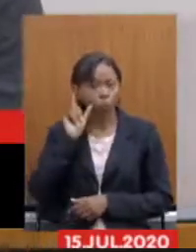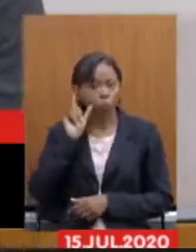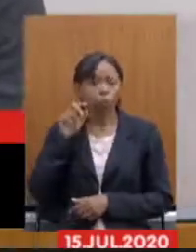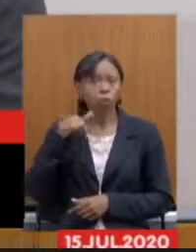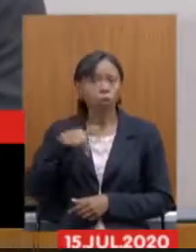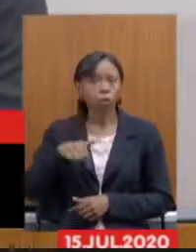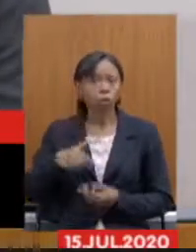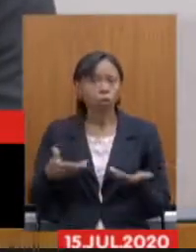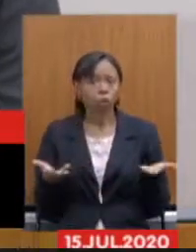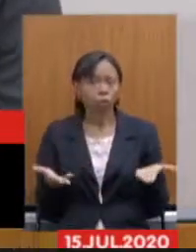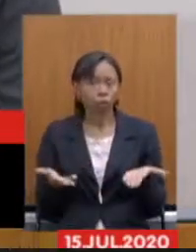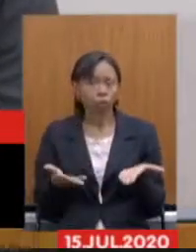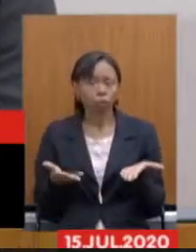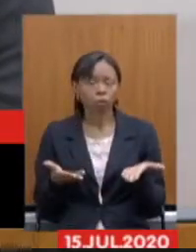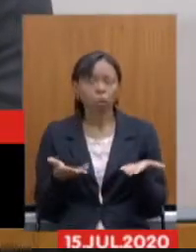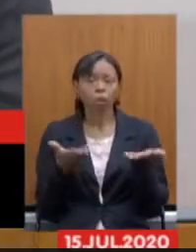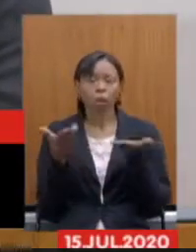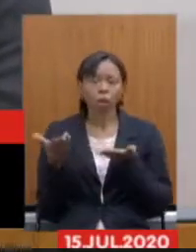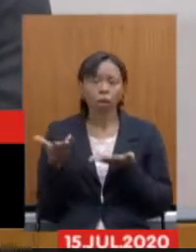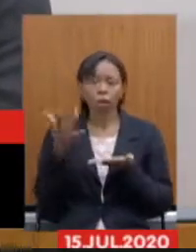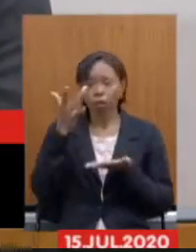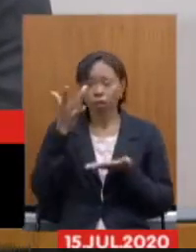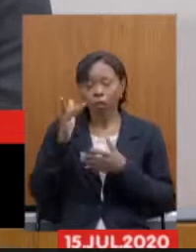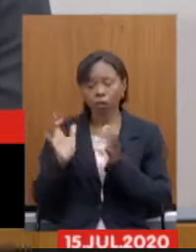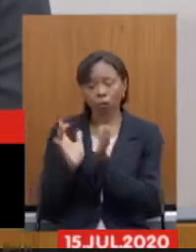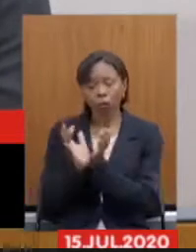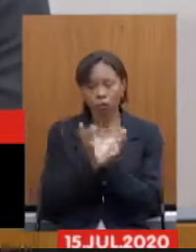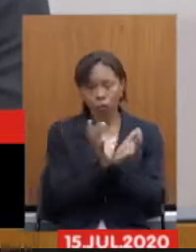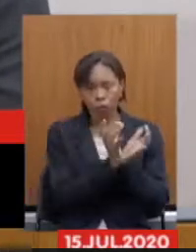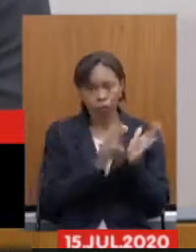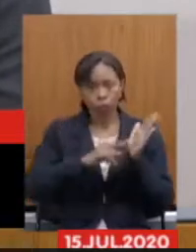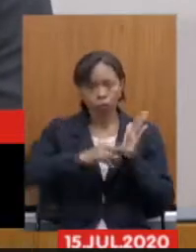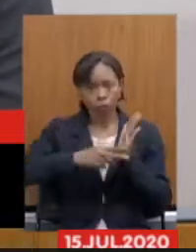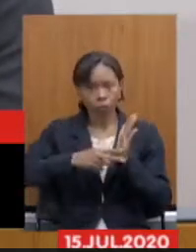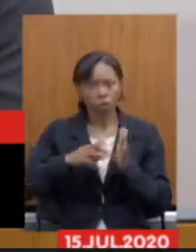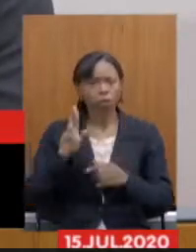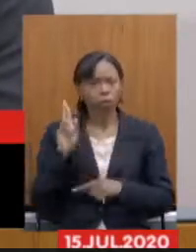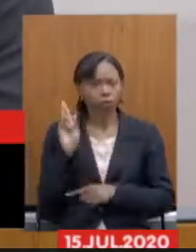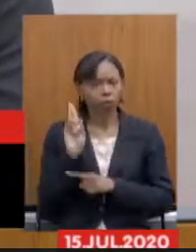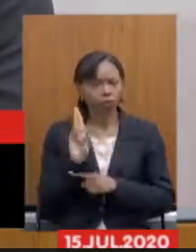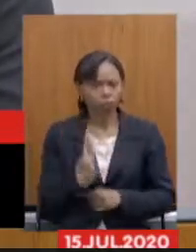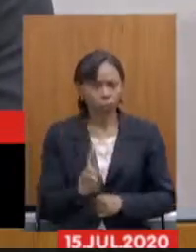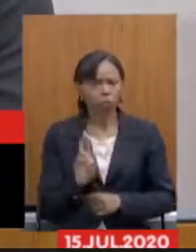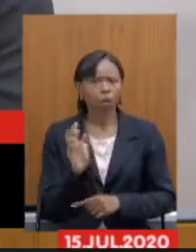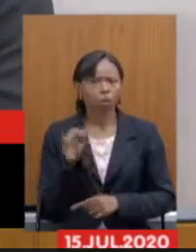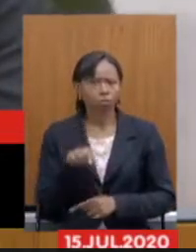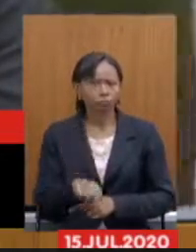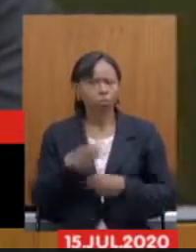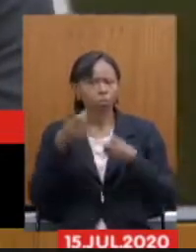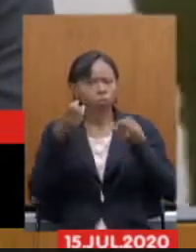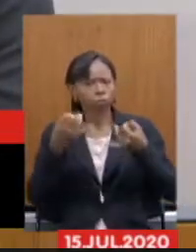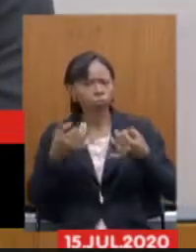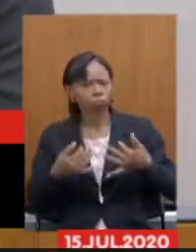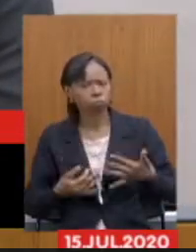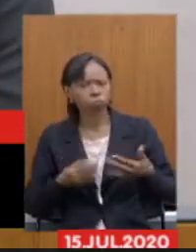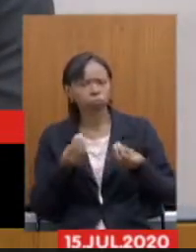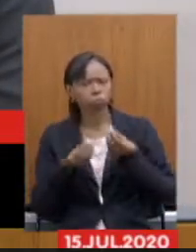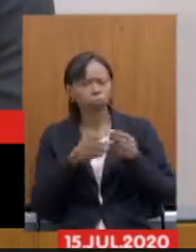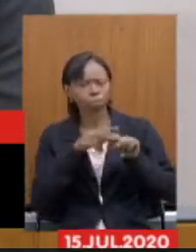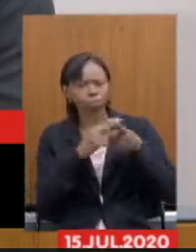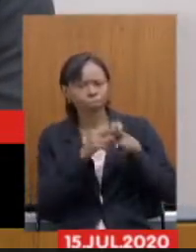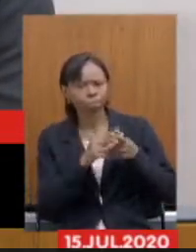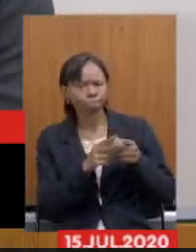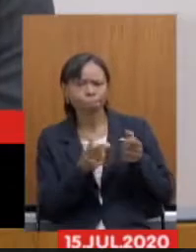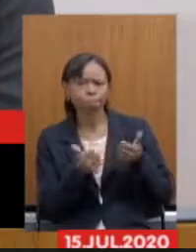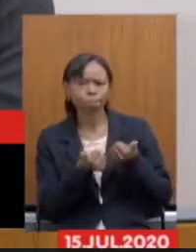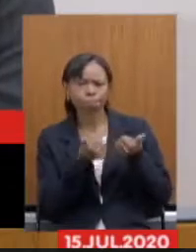a palavra a representações sindicais que terão oportunidade de expor seu posicionamento e encaminhar suas sugestões de aprimoramento da